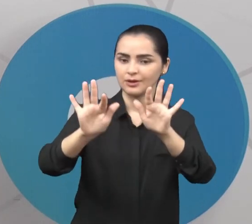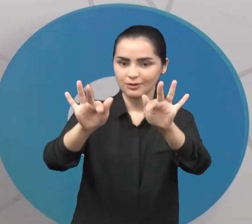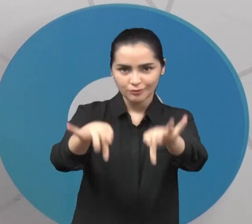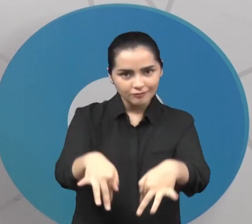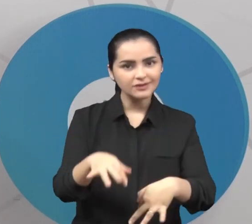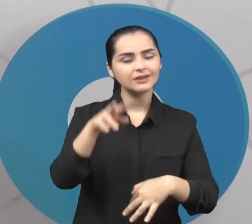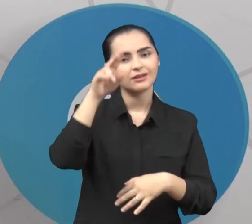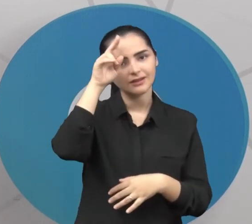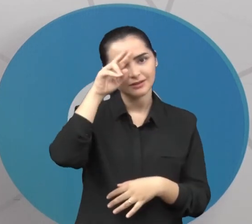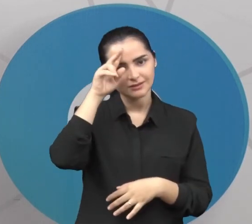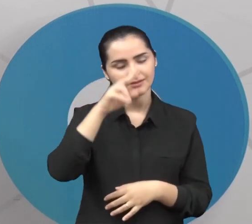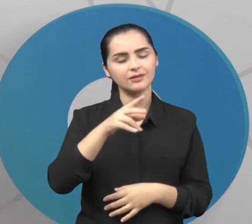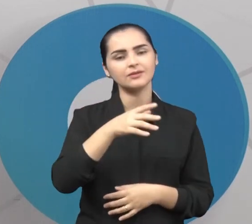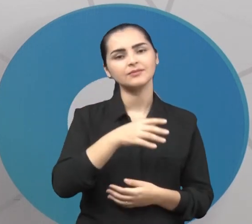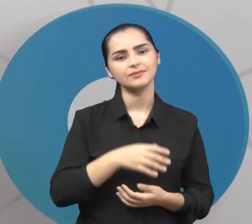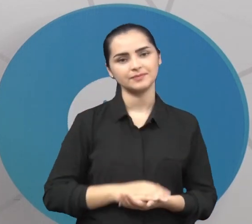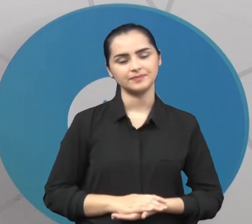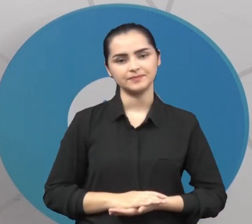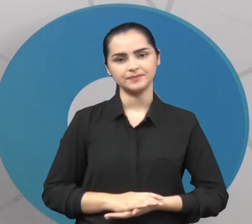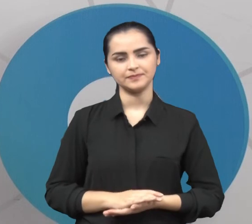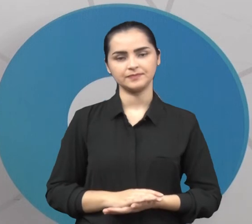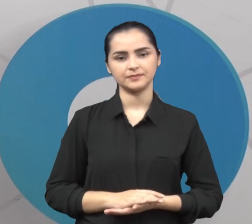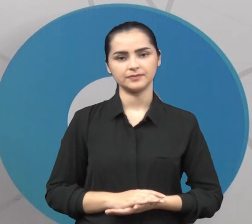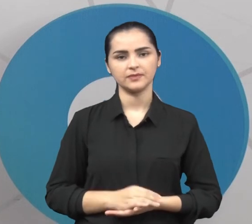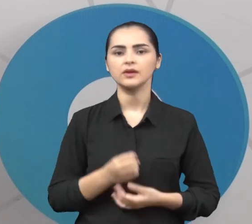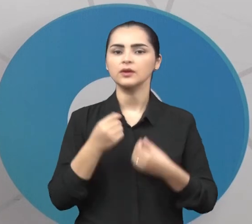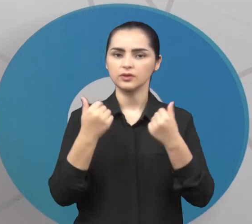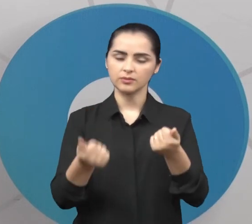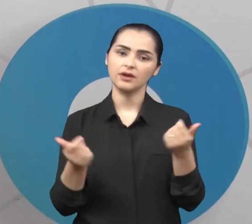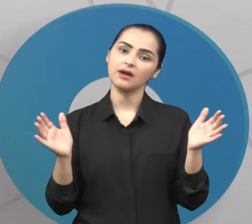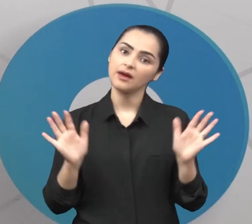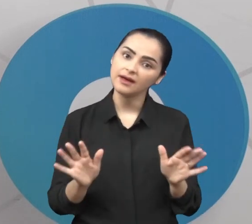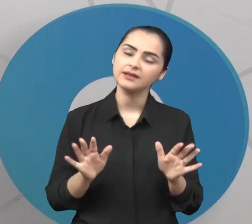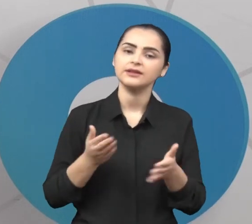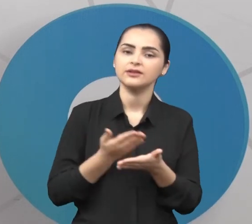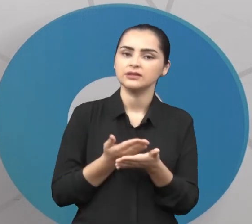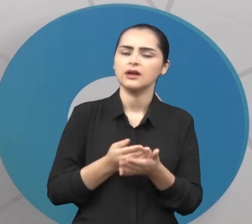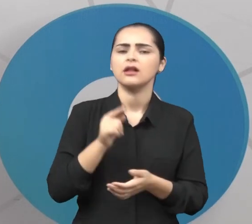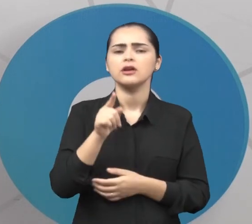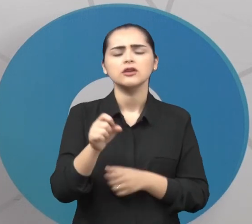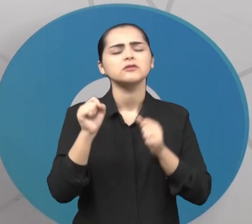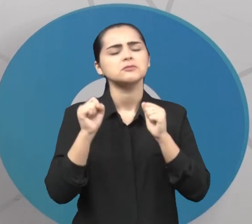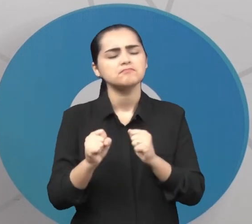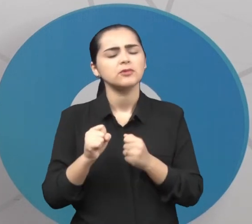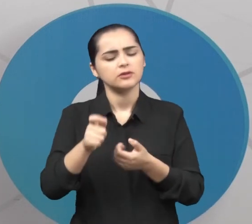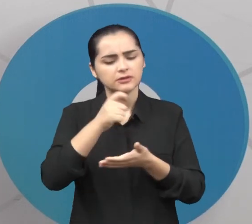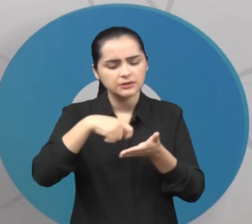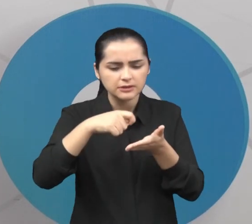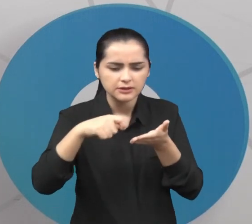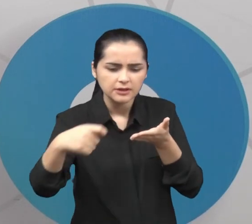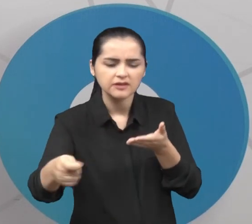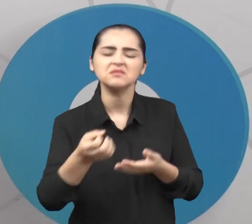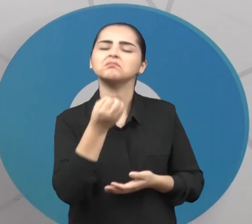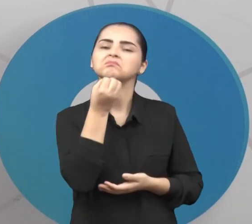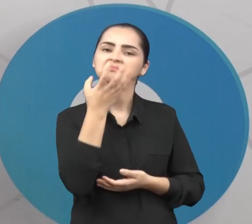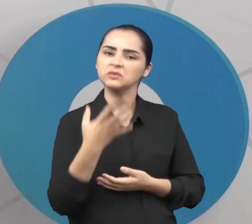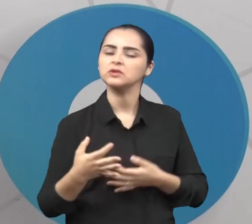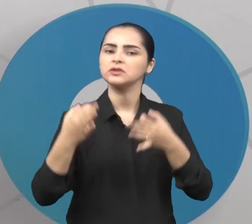relembrar, tá bom? E essa é a nossa aula. Que você possa caprichar em sua produção. Eu tenho certeza que você